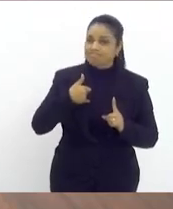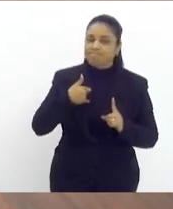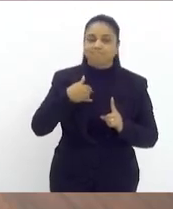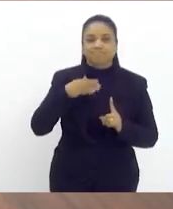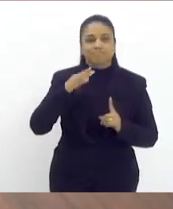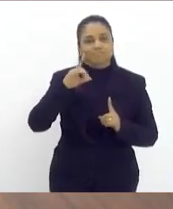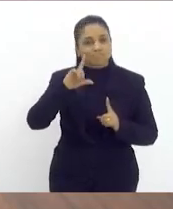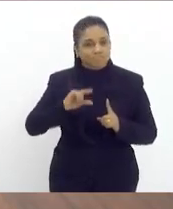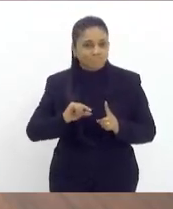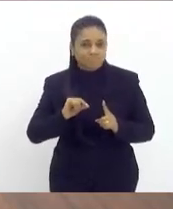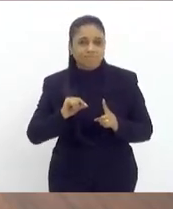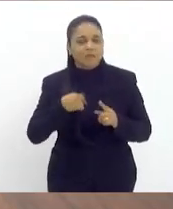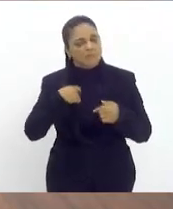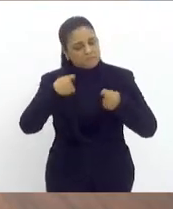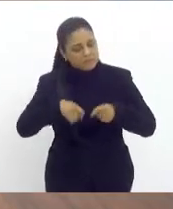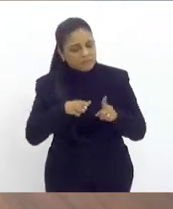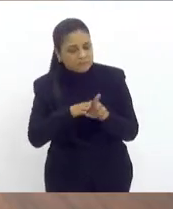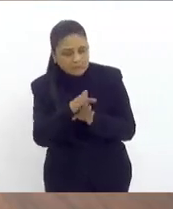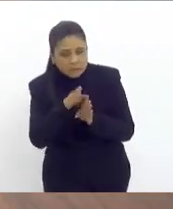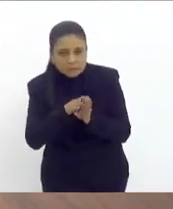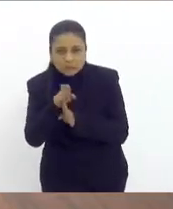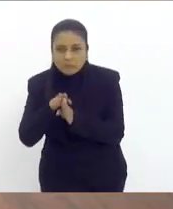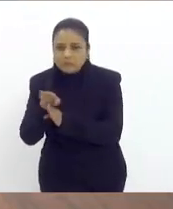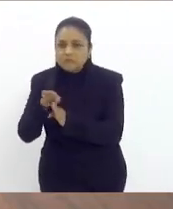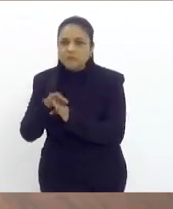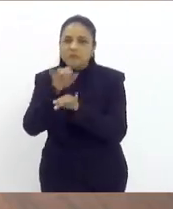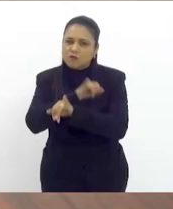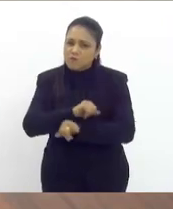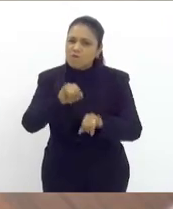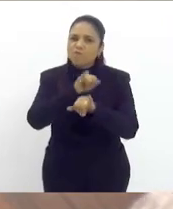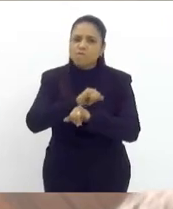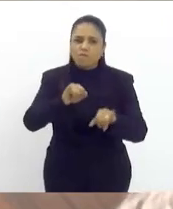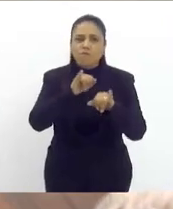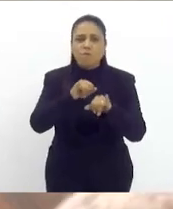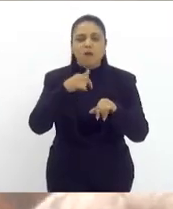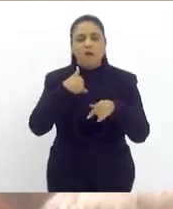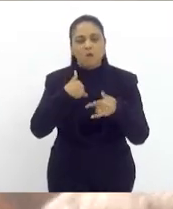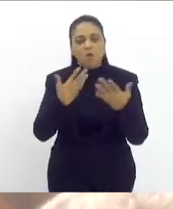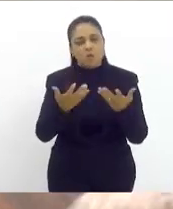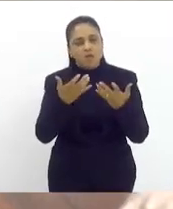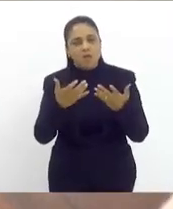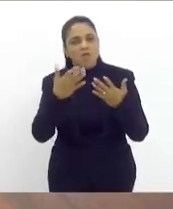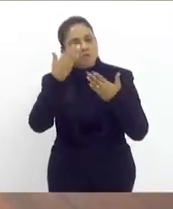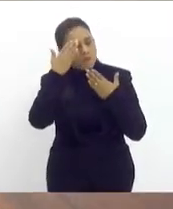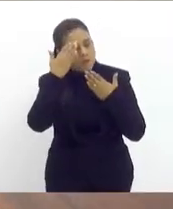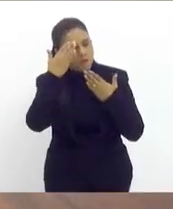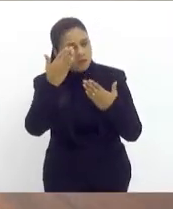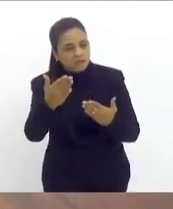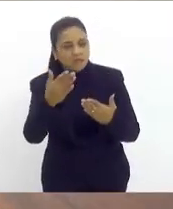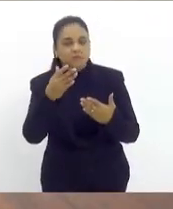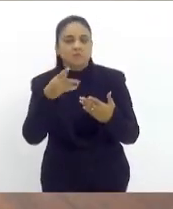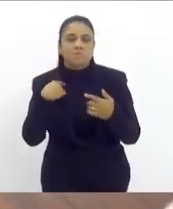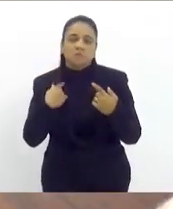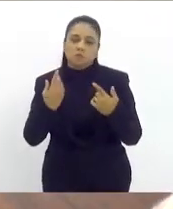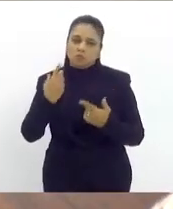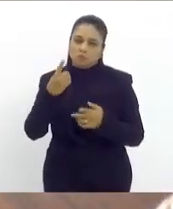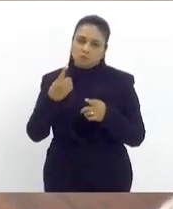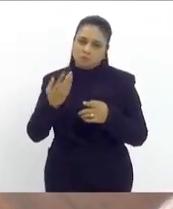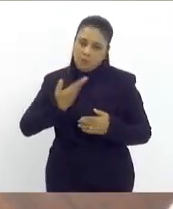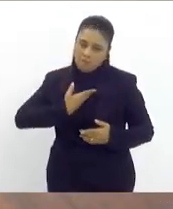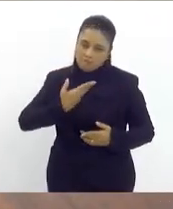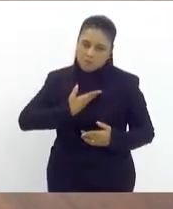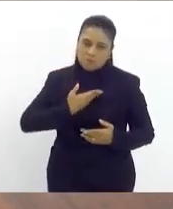a gente precisa instruir, é algo que a gente precisa informar. Então, de antemão, já quero aqui agradecer aos meus pares pela